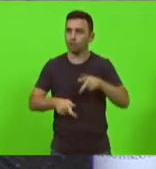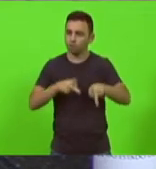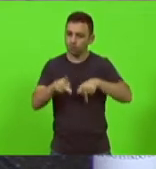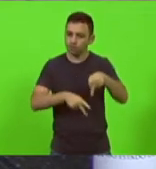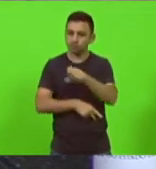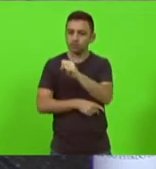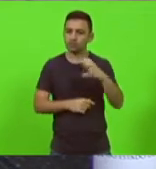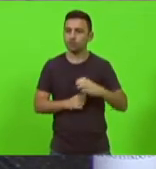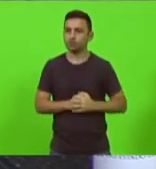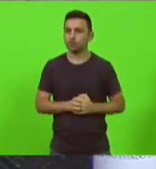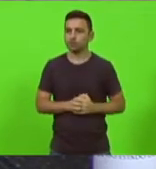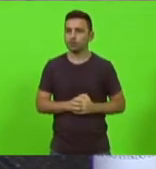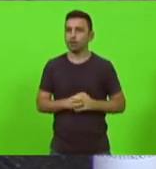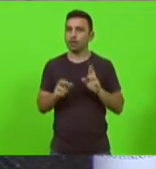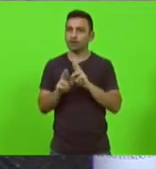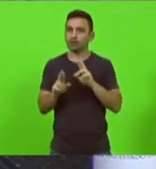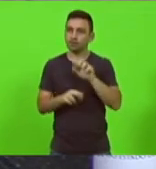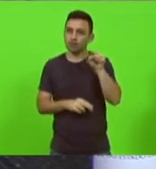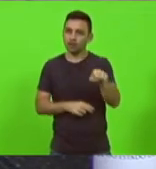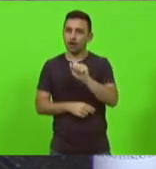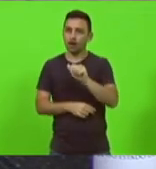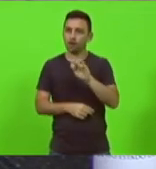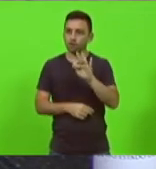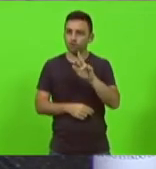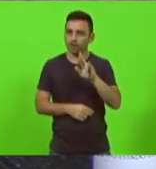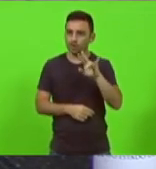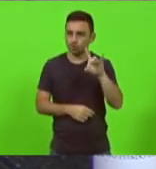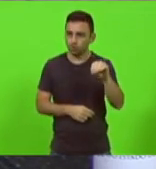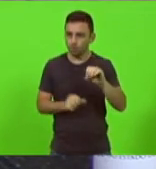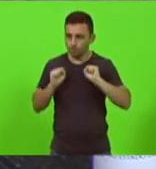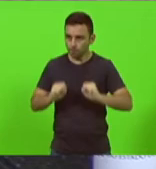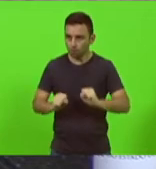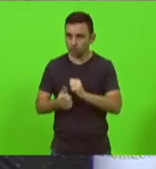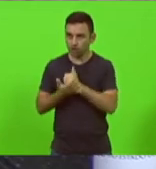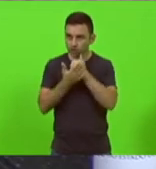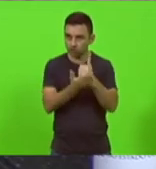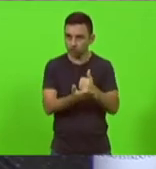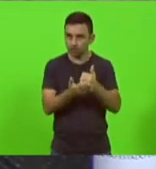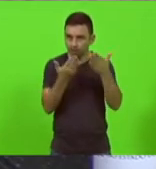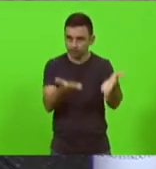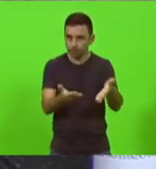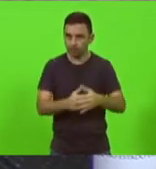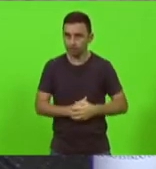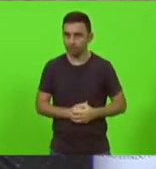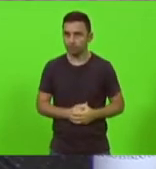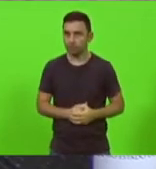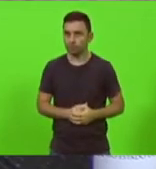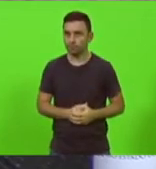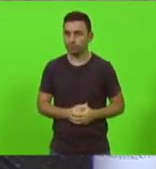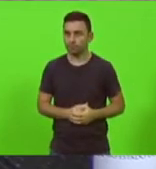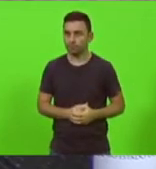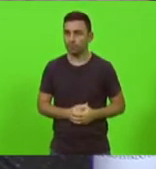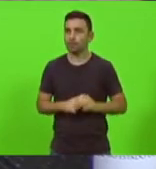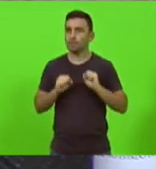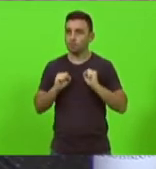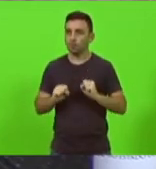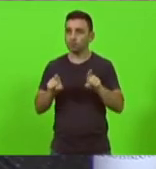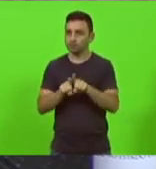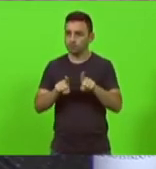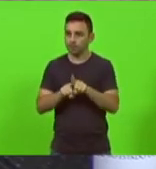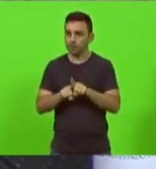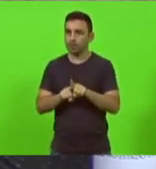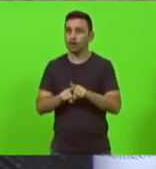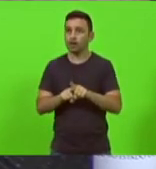em relação ao alfredo eu quero saber o senhor pode ajudar a resolver este caso específico e também os